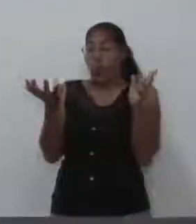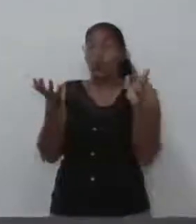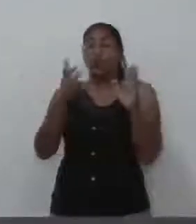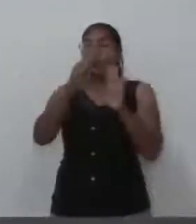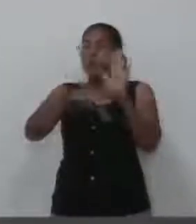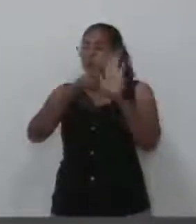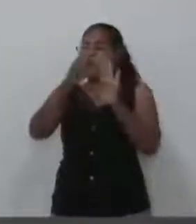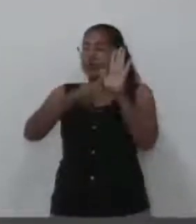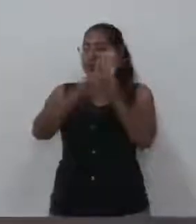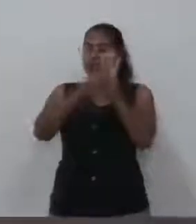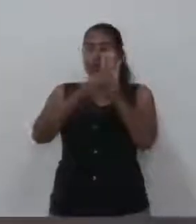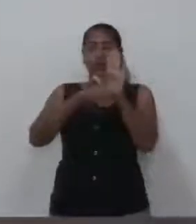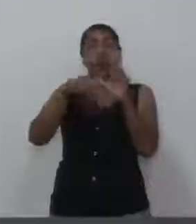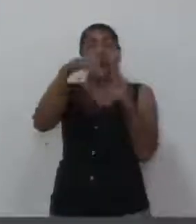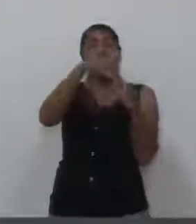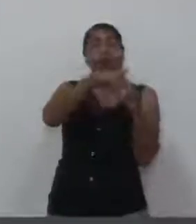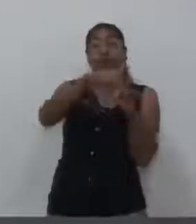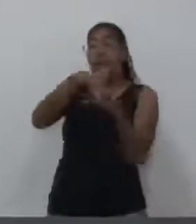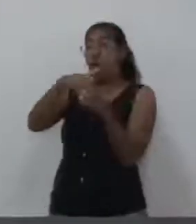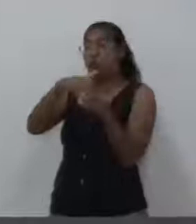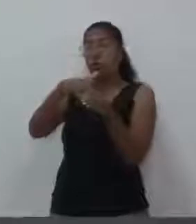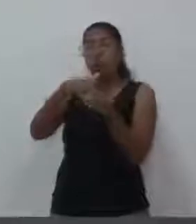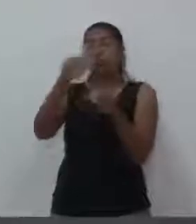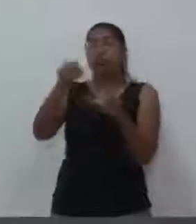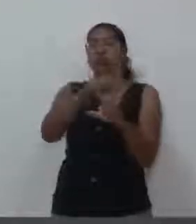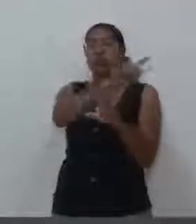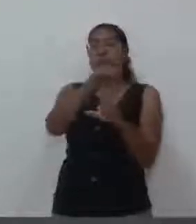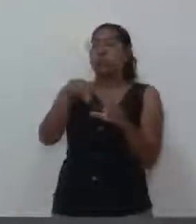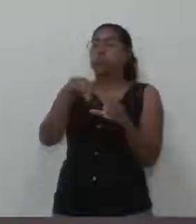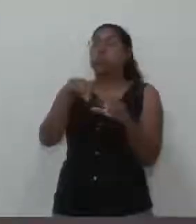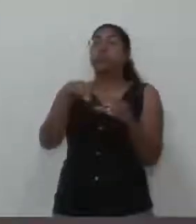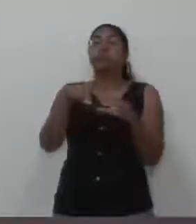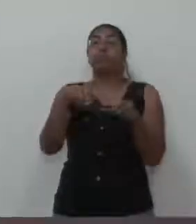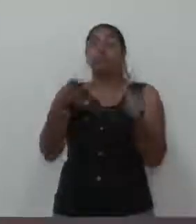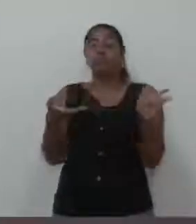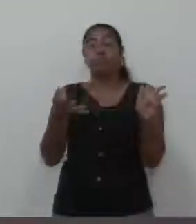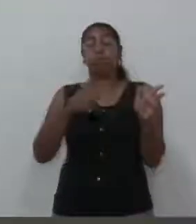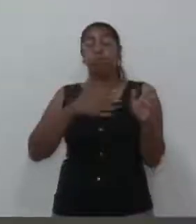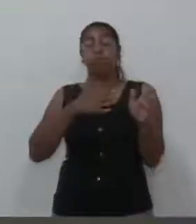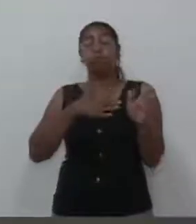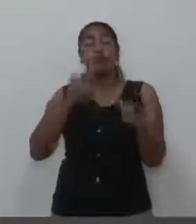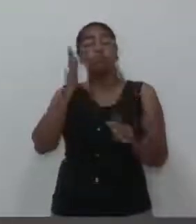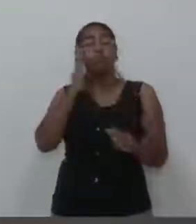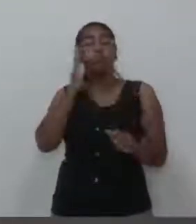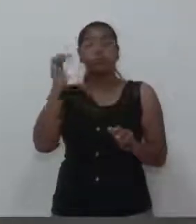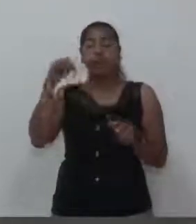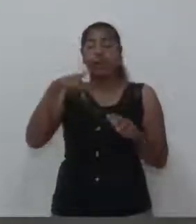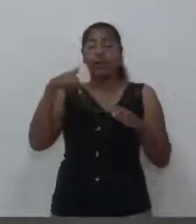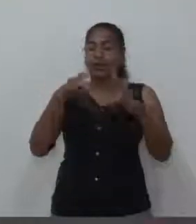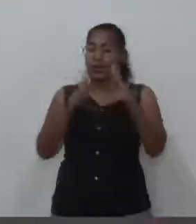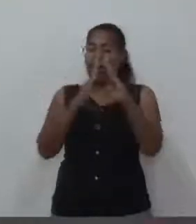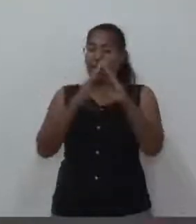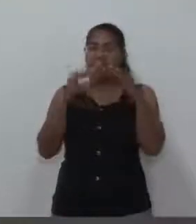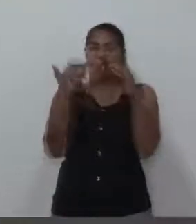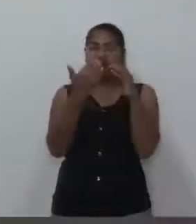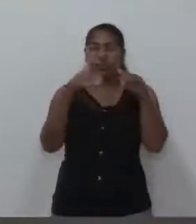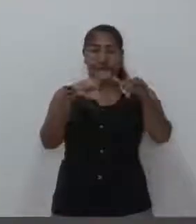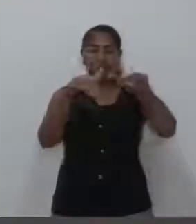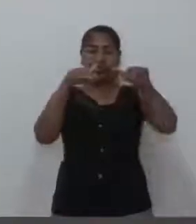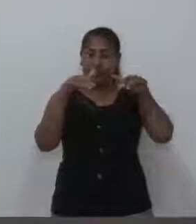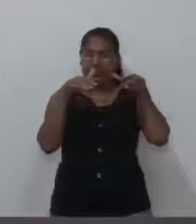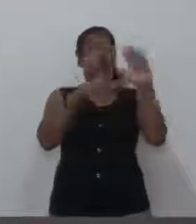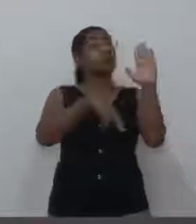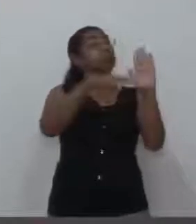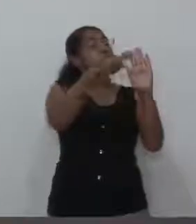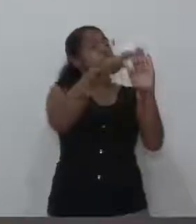No meu entendimento, essa casa seguiu rigorosamente o previsto no seu regimento interno, que é o que regula